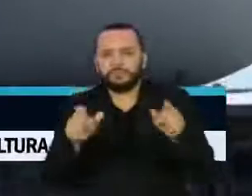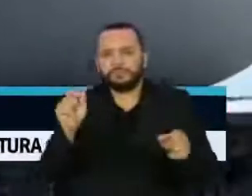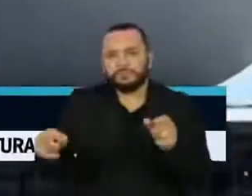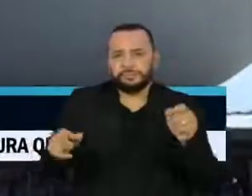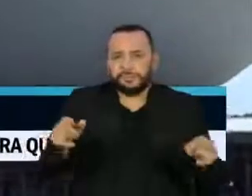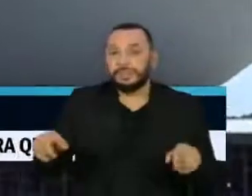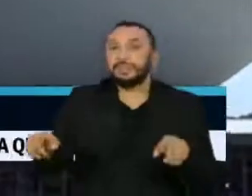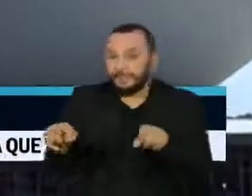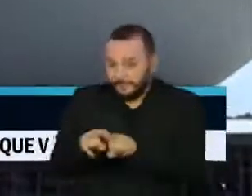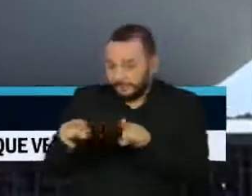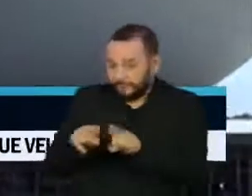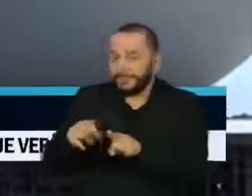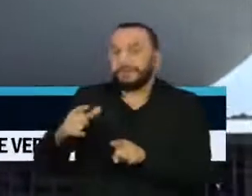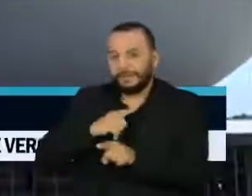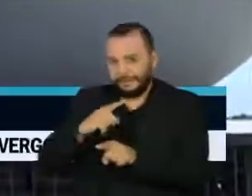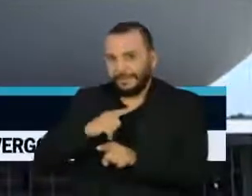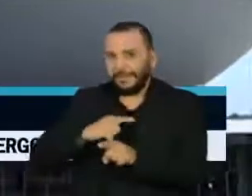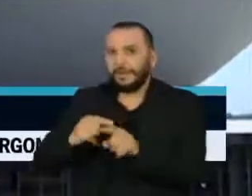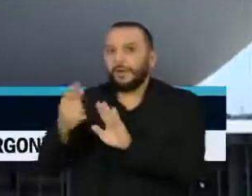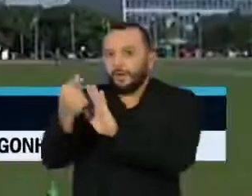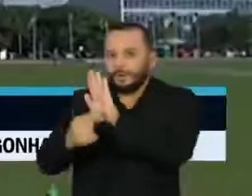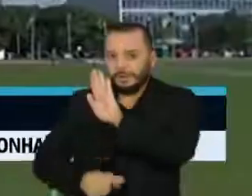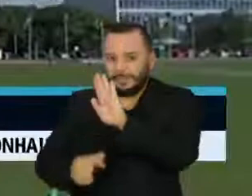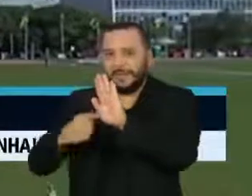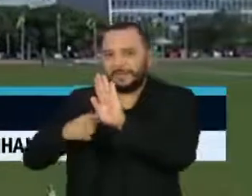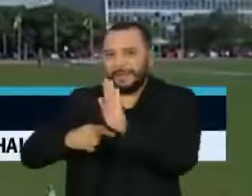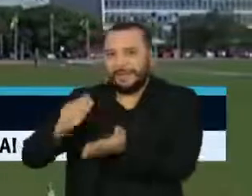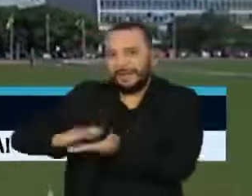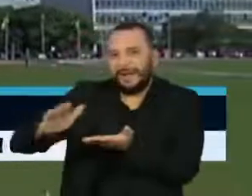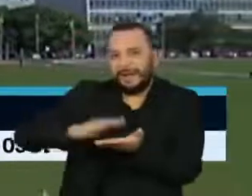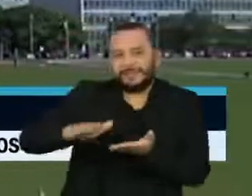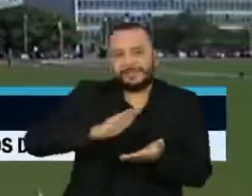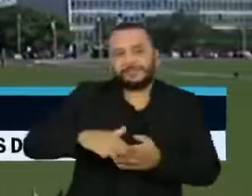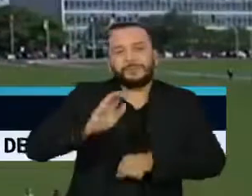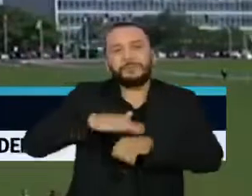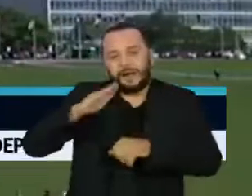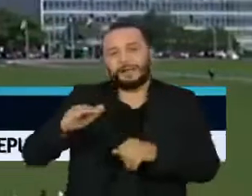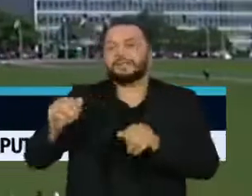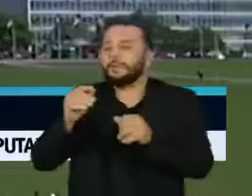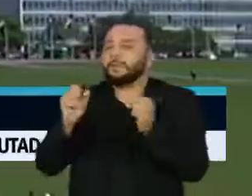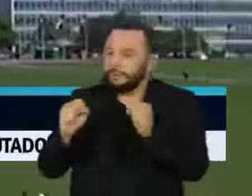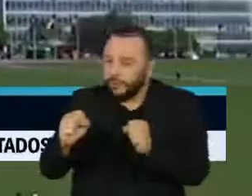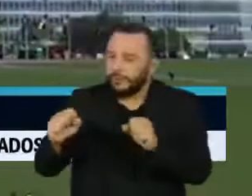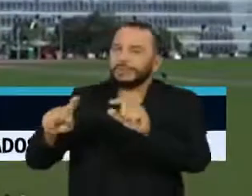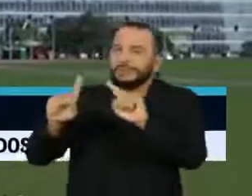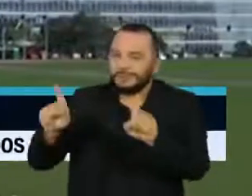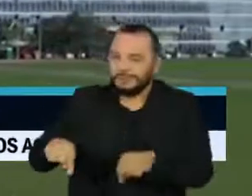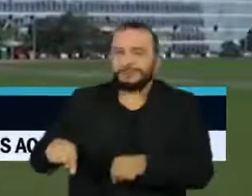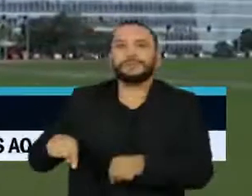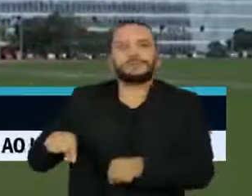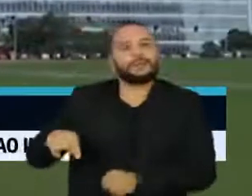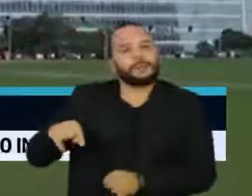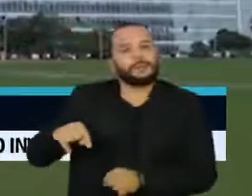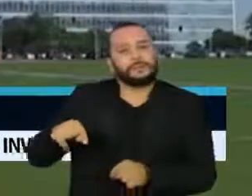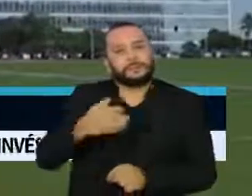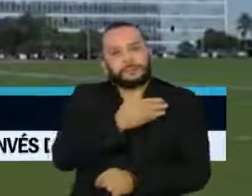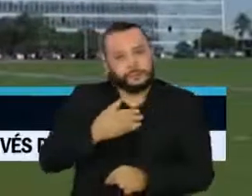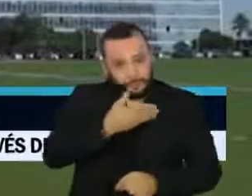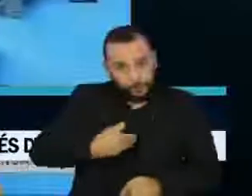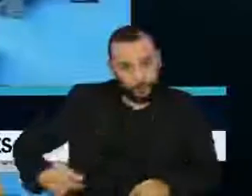para evitar aumento das despesas com servidores públicos, incluindo salários e promoções, ponto que gerou um impasse entre